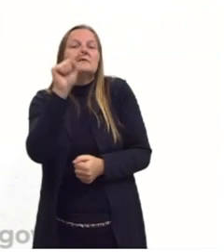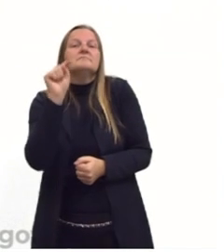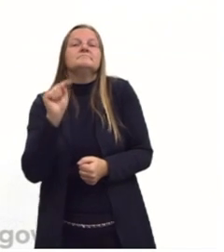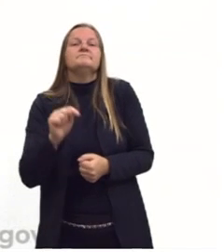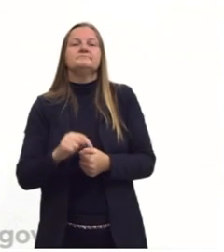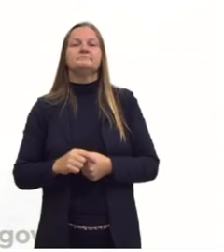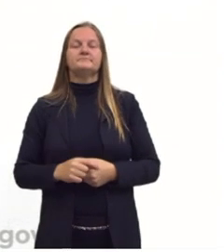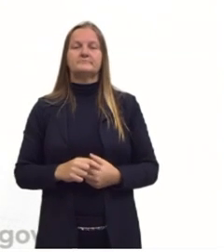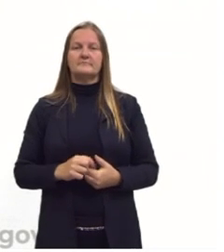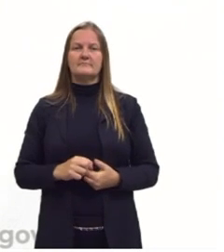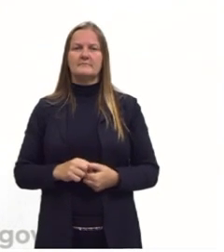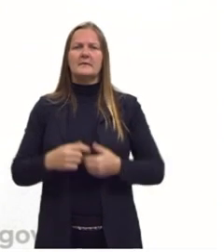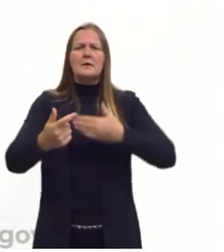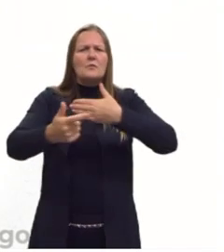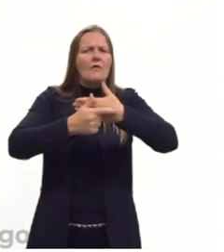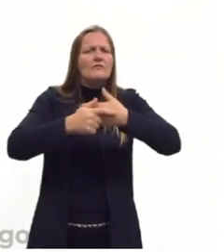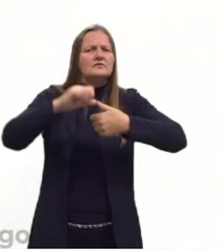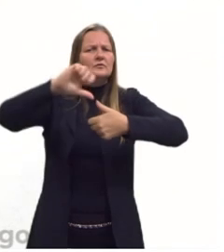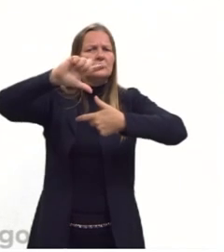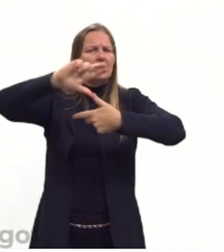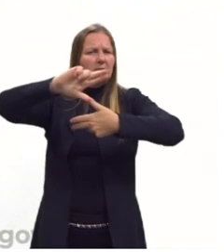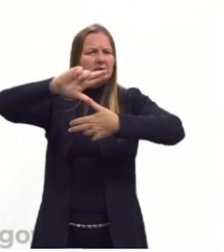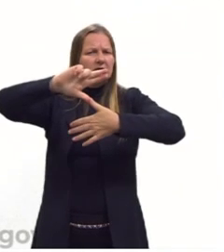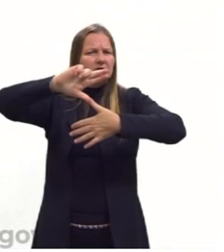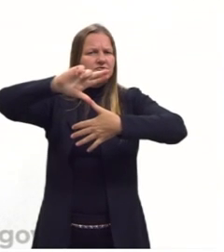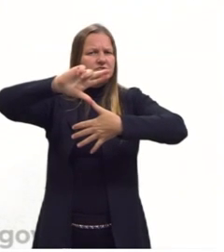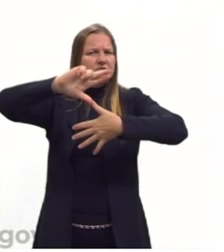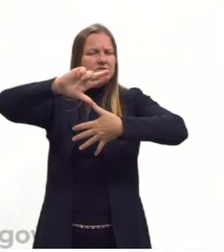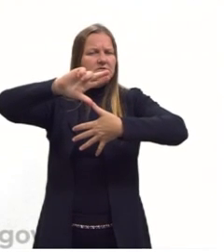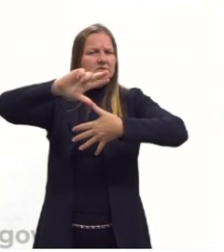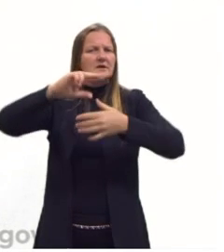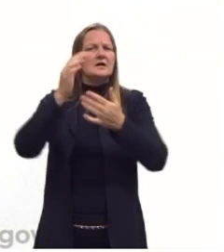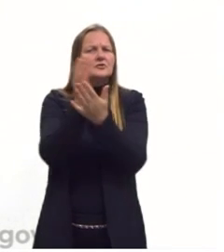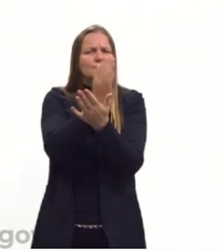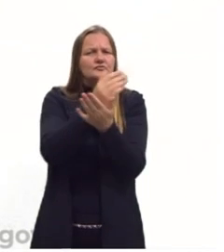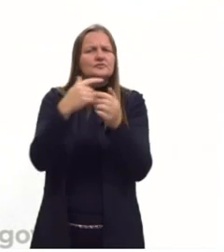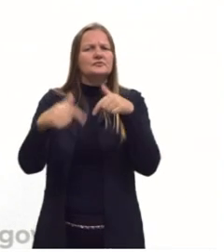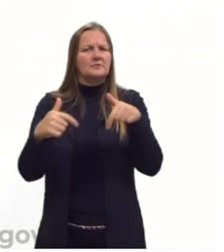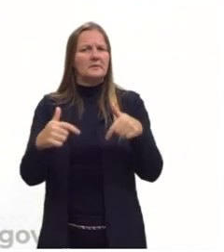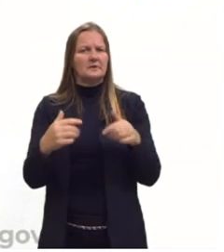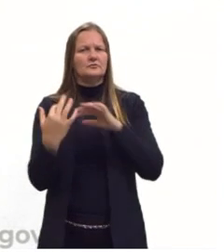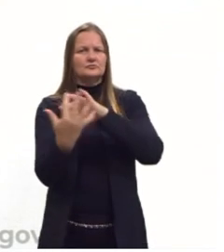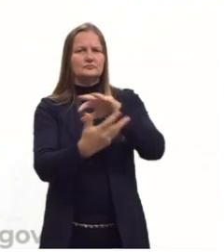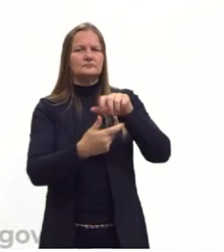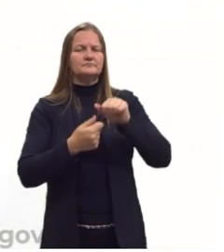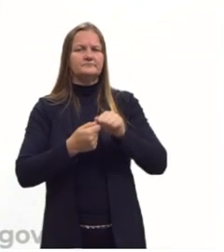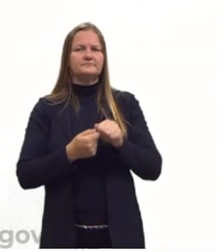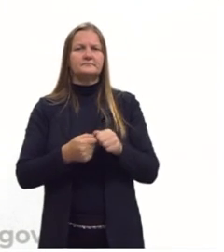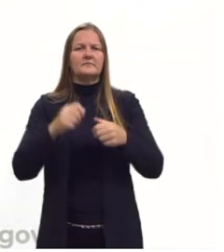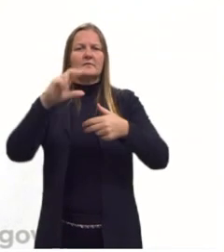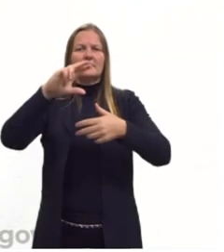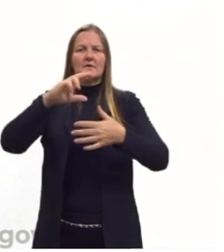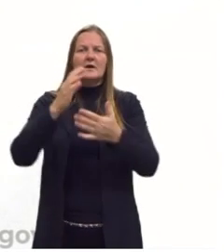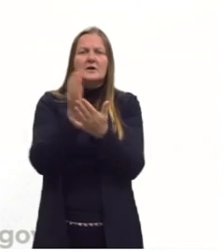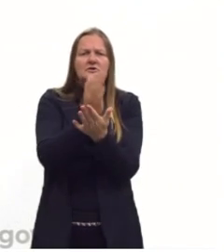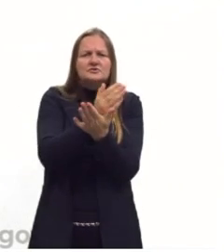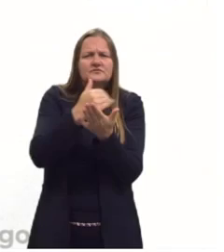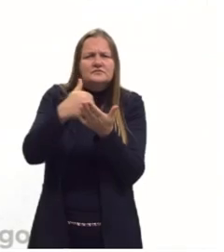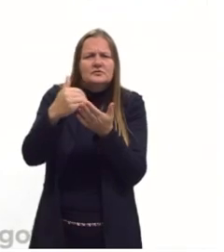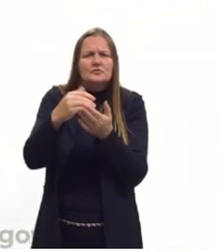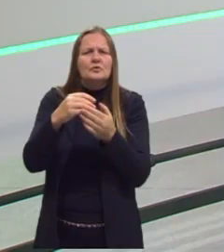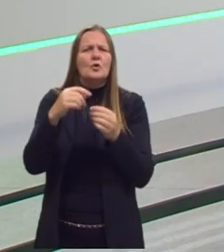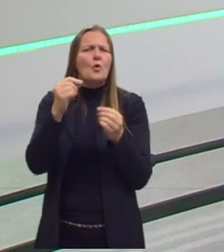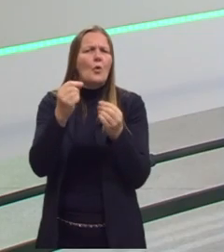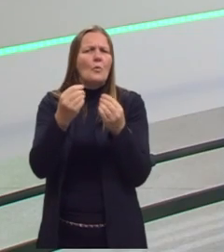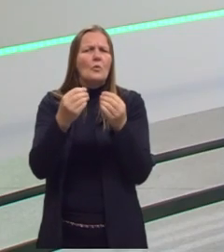falar sobre o papel da América Latina nessa divisão internacional do trabalho? A divisão internacional do trabalho significa